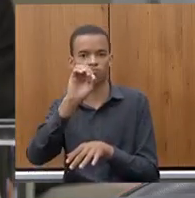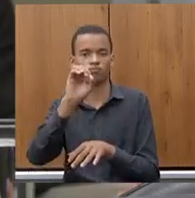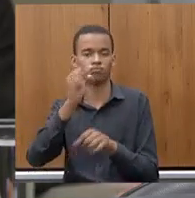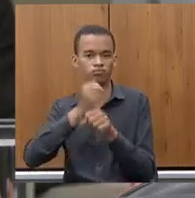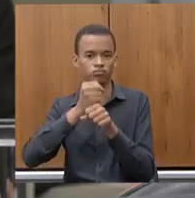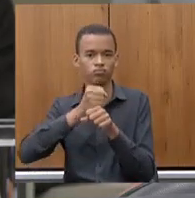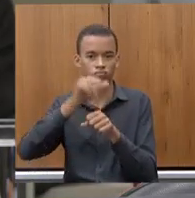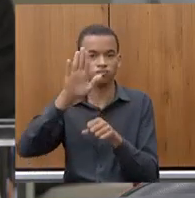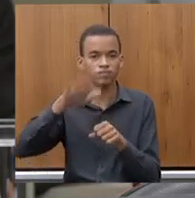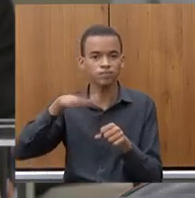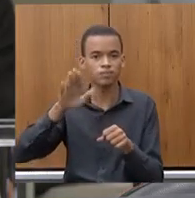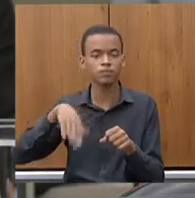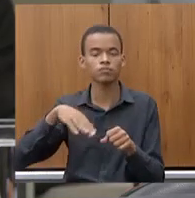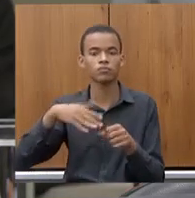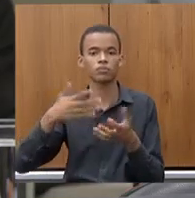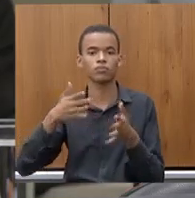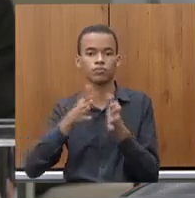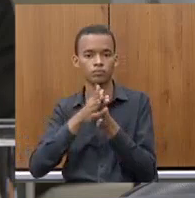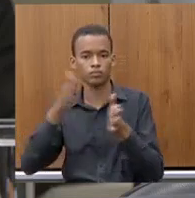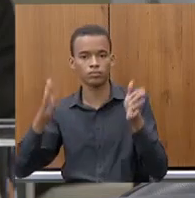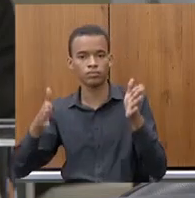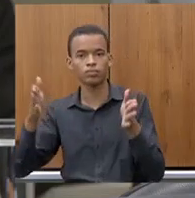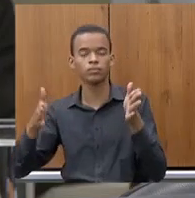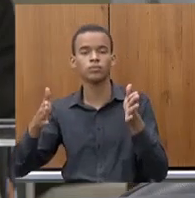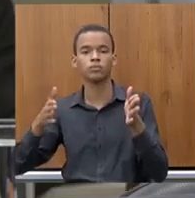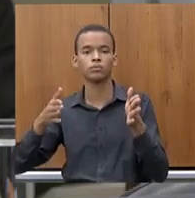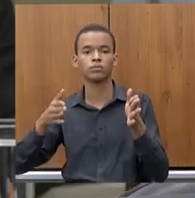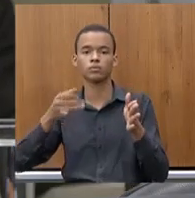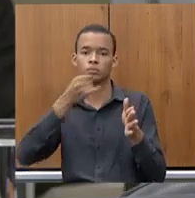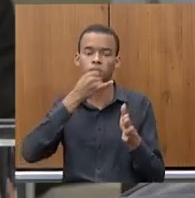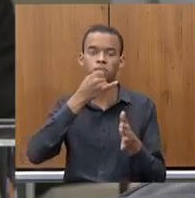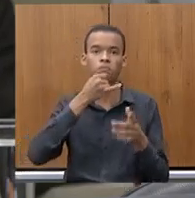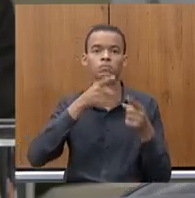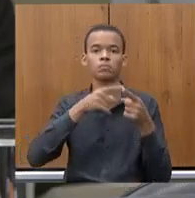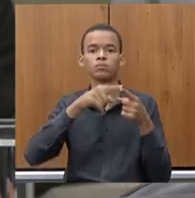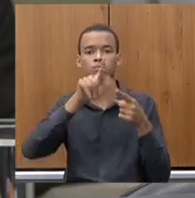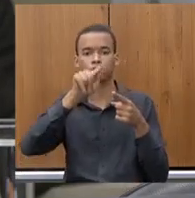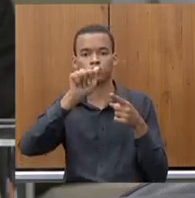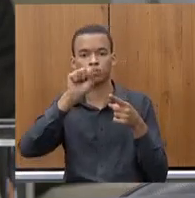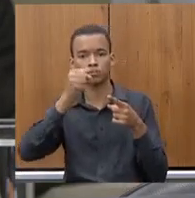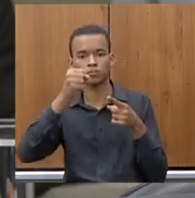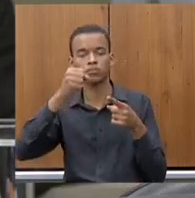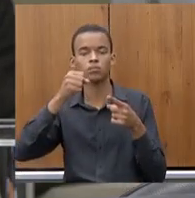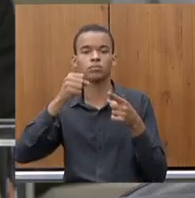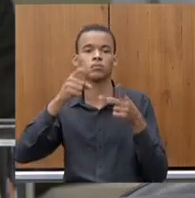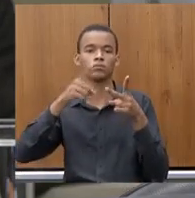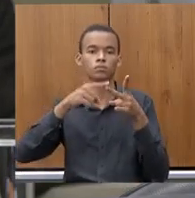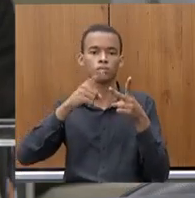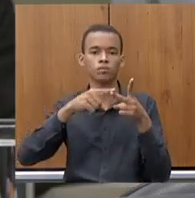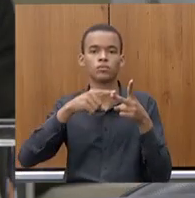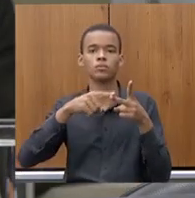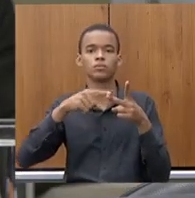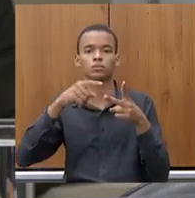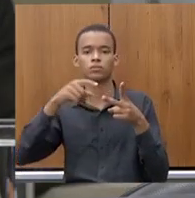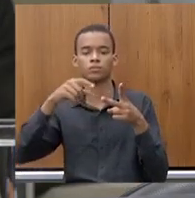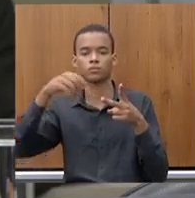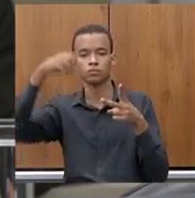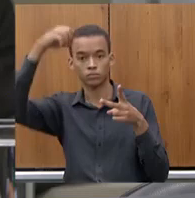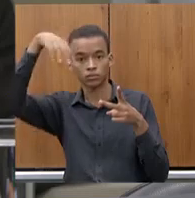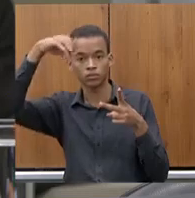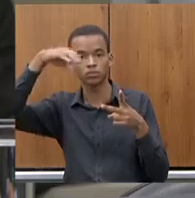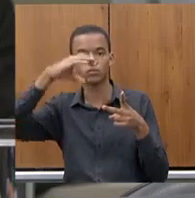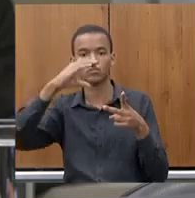aí eu incluiria além da GASMIG a CEMIG e a COPASA o estado de Minas